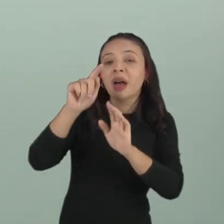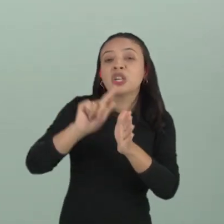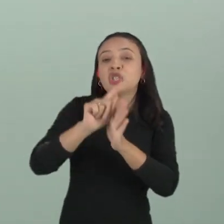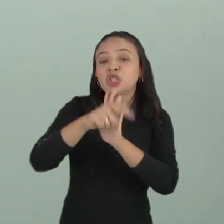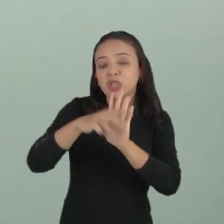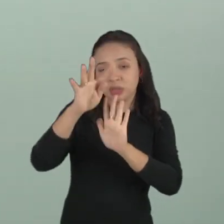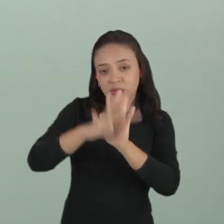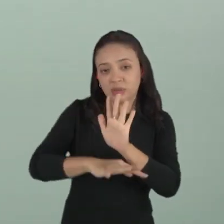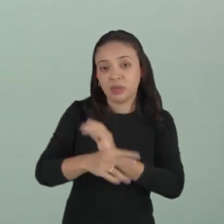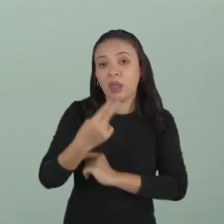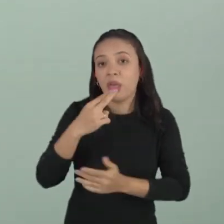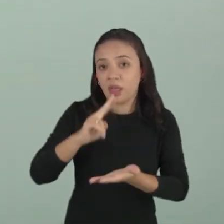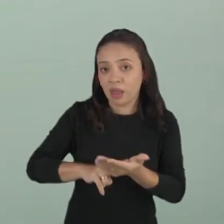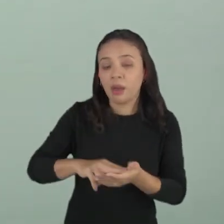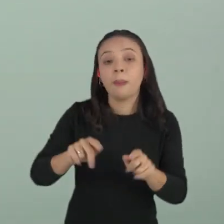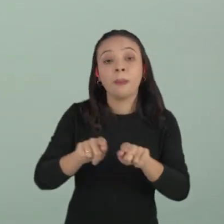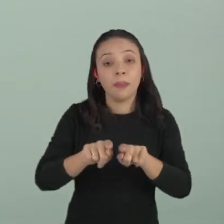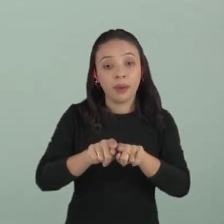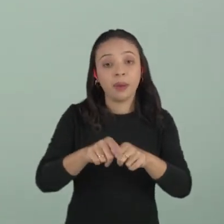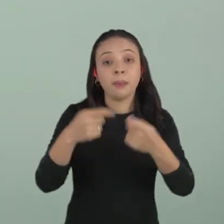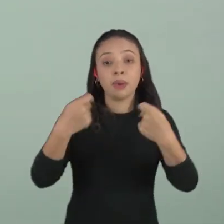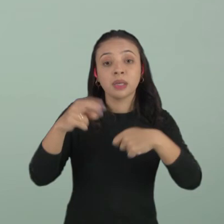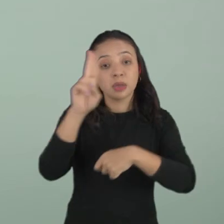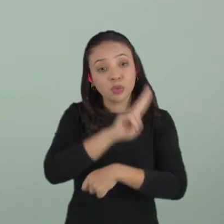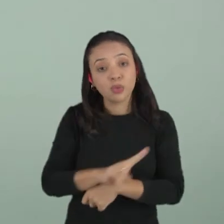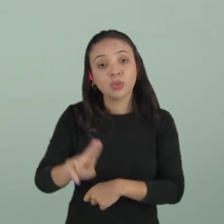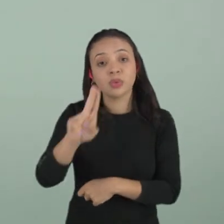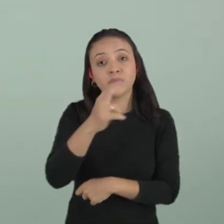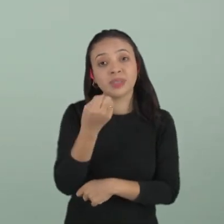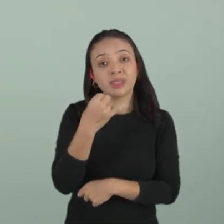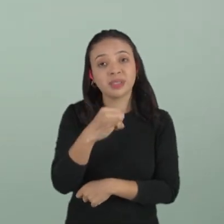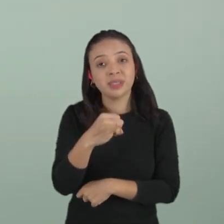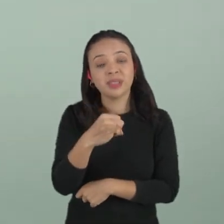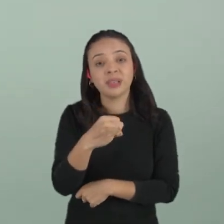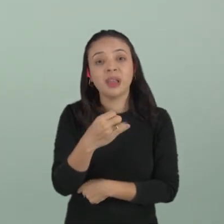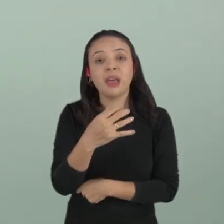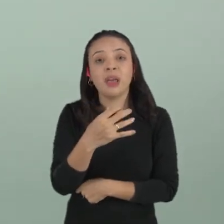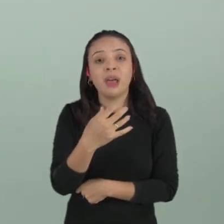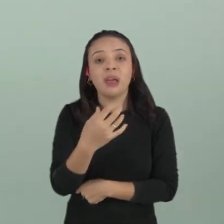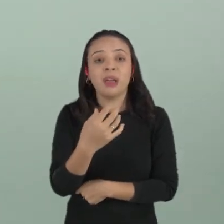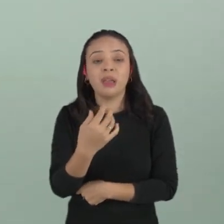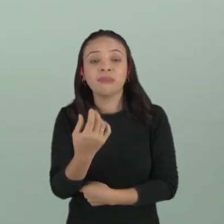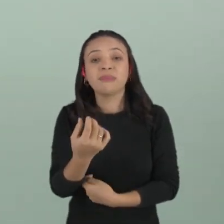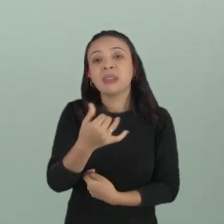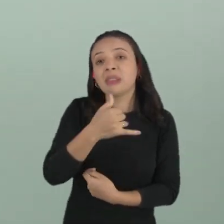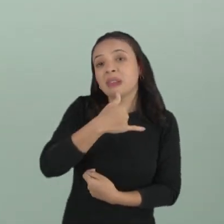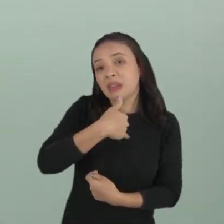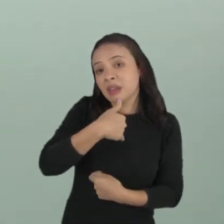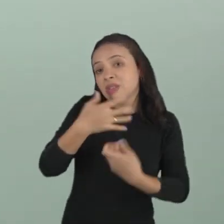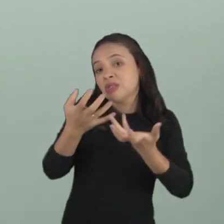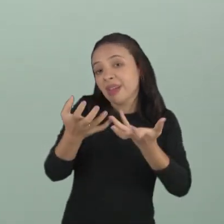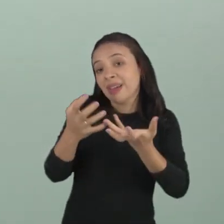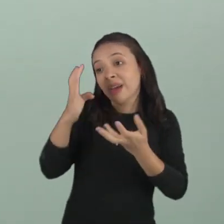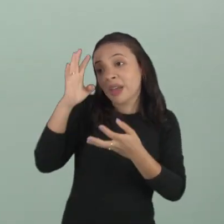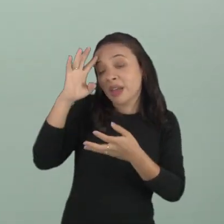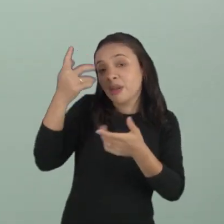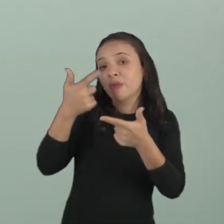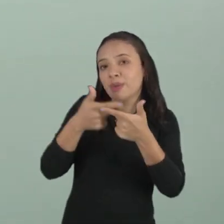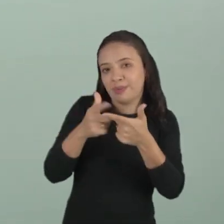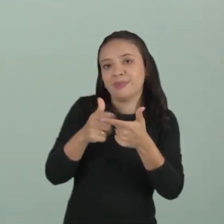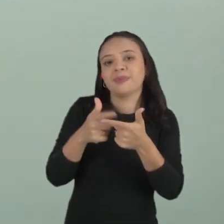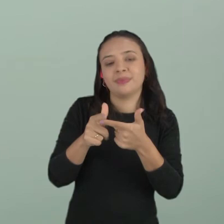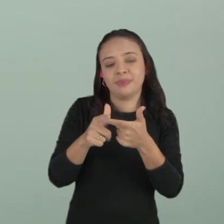carta de reclamação deve ser usada por nós quando não nos sentimos satisfeitos com algo e queremos que um problema lhe seja